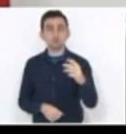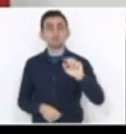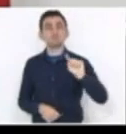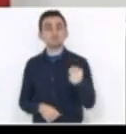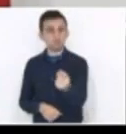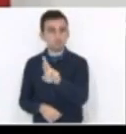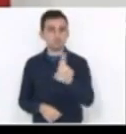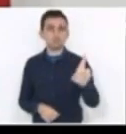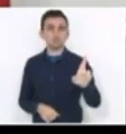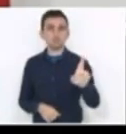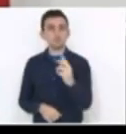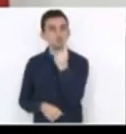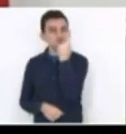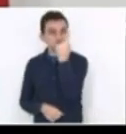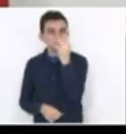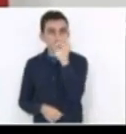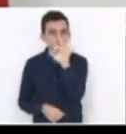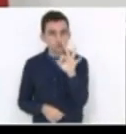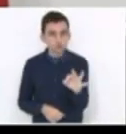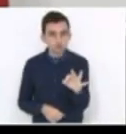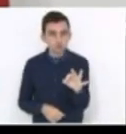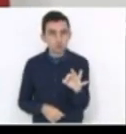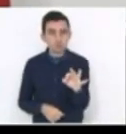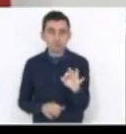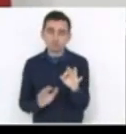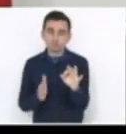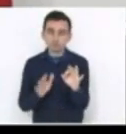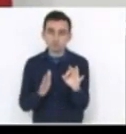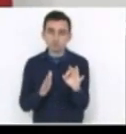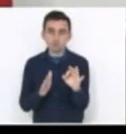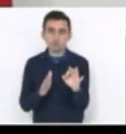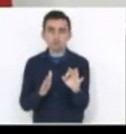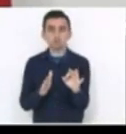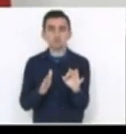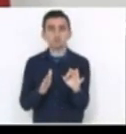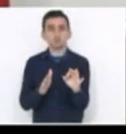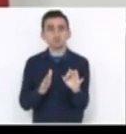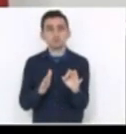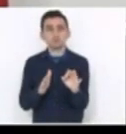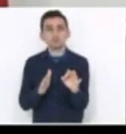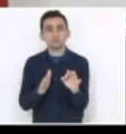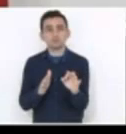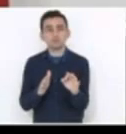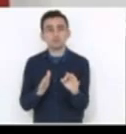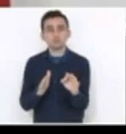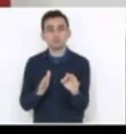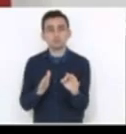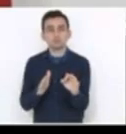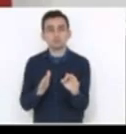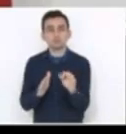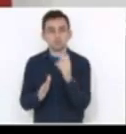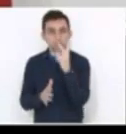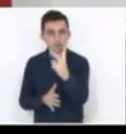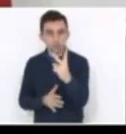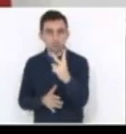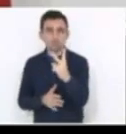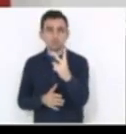1% desse montante vai dar aproximadamente R$